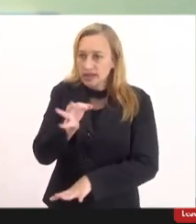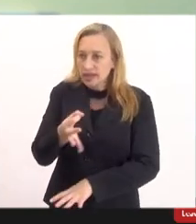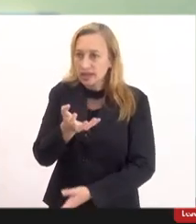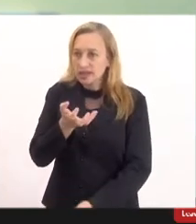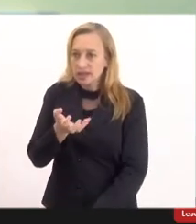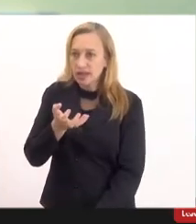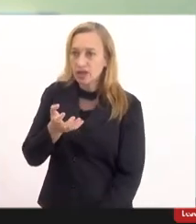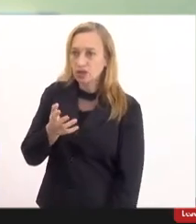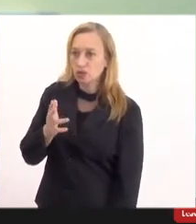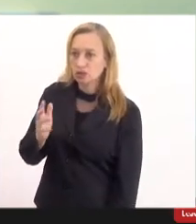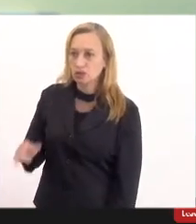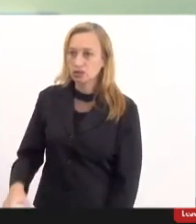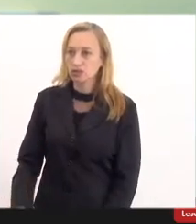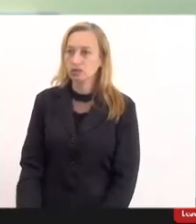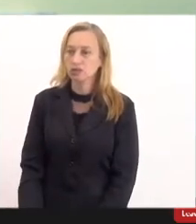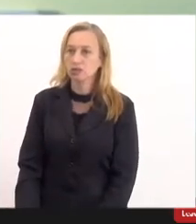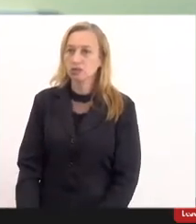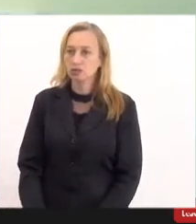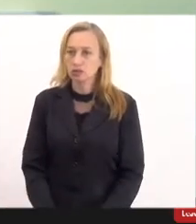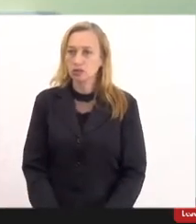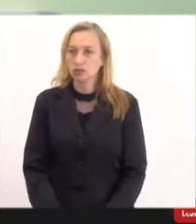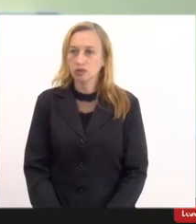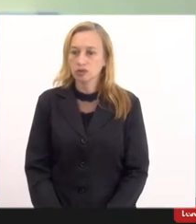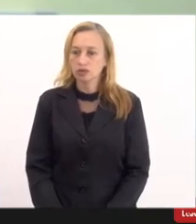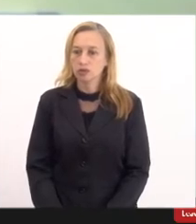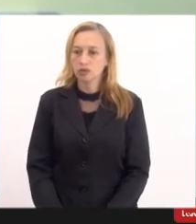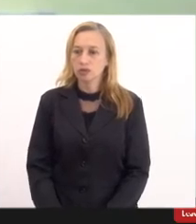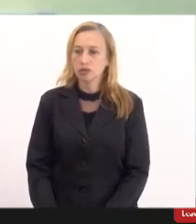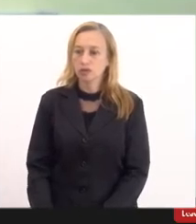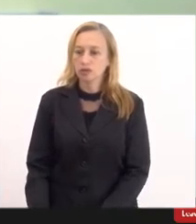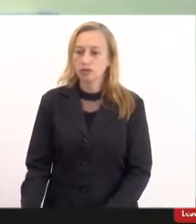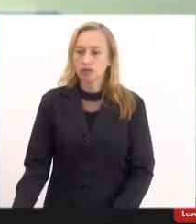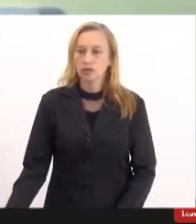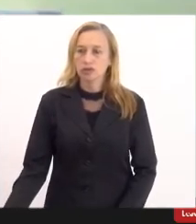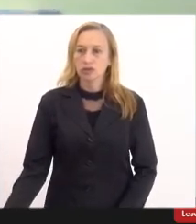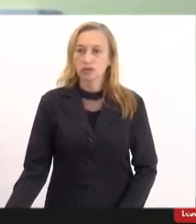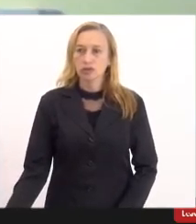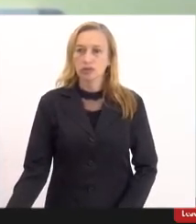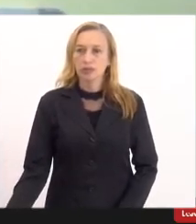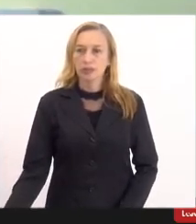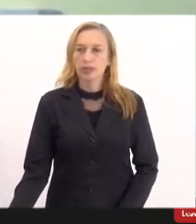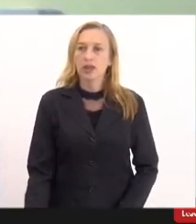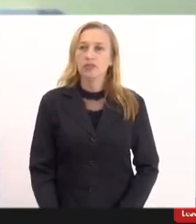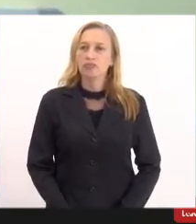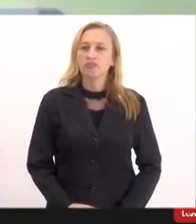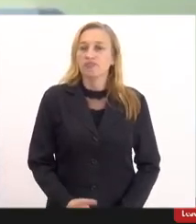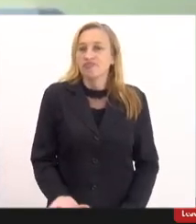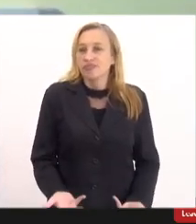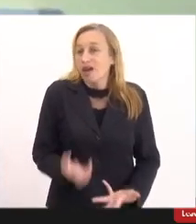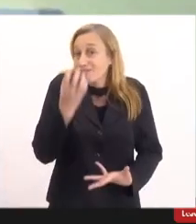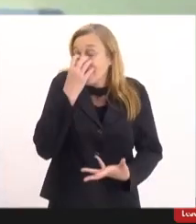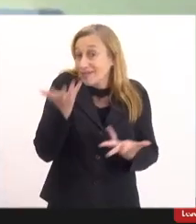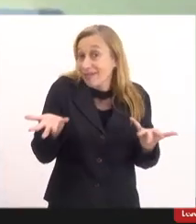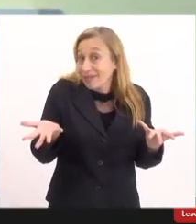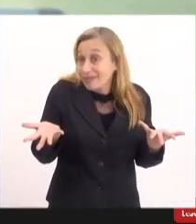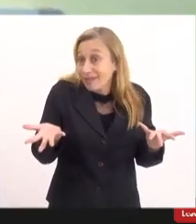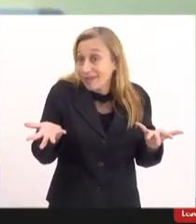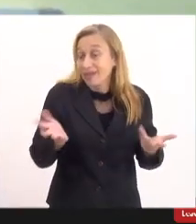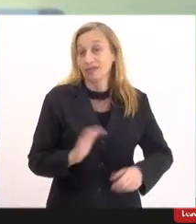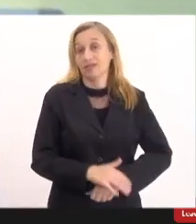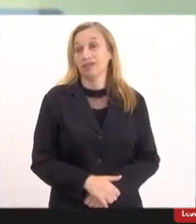jamais acho que forçar isso aí é uma coisa realmente como disse o Nasser é uma aberração é uma coisa